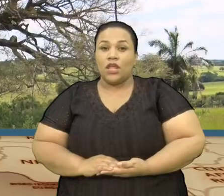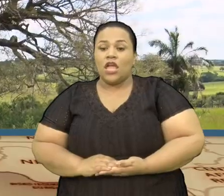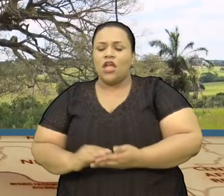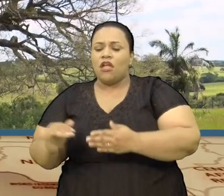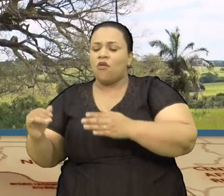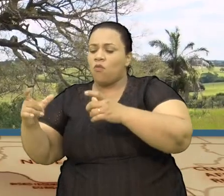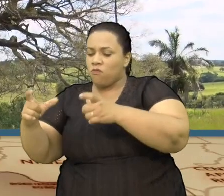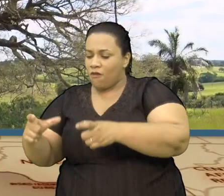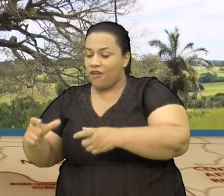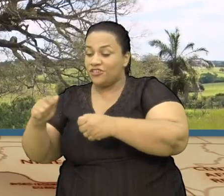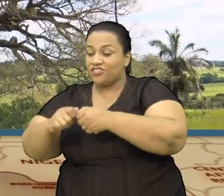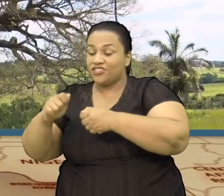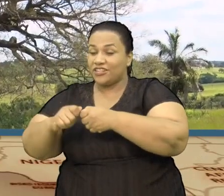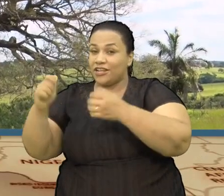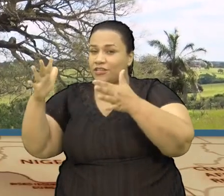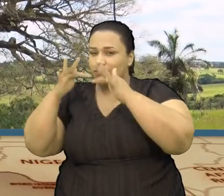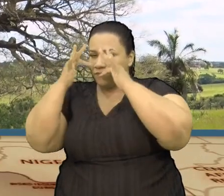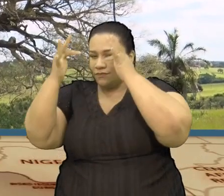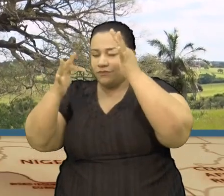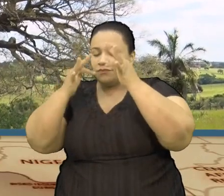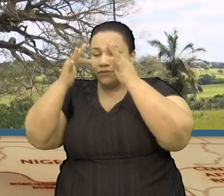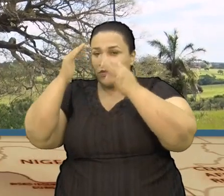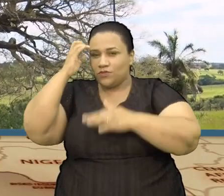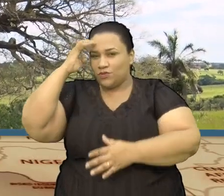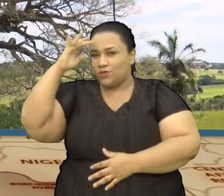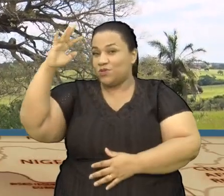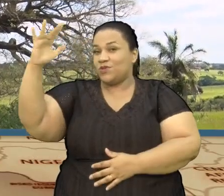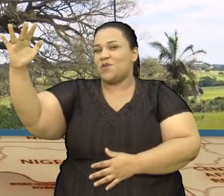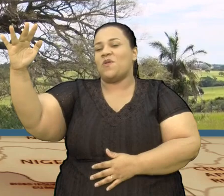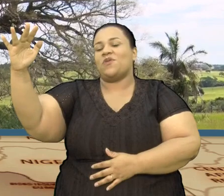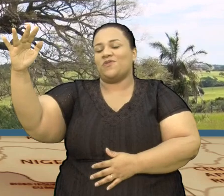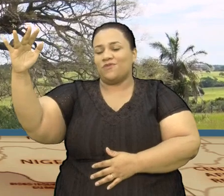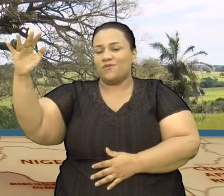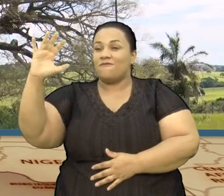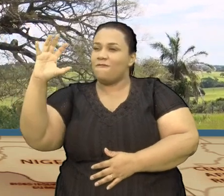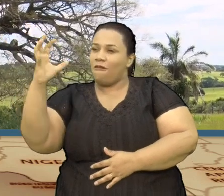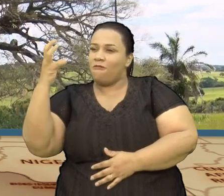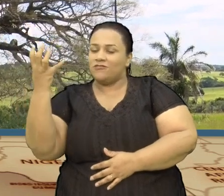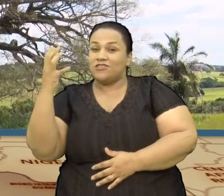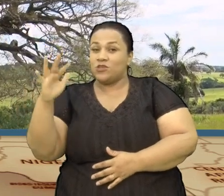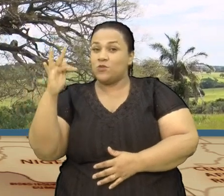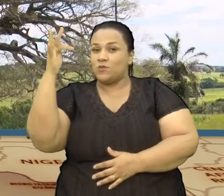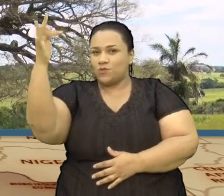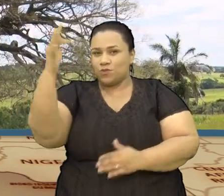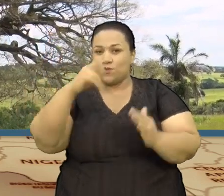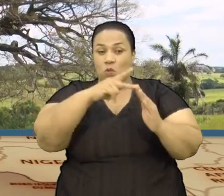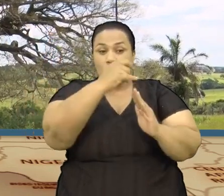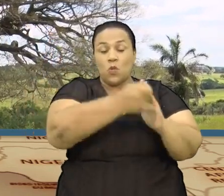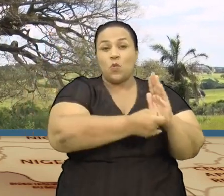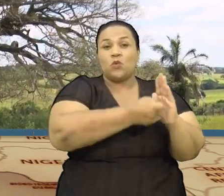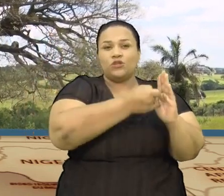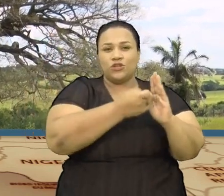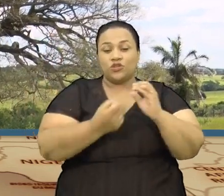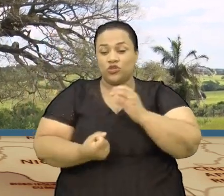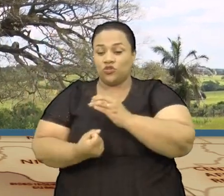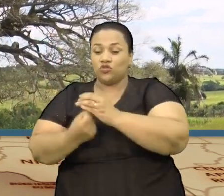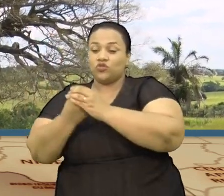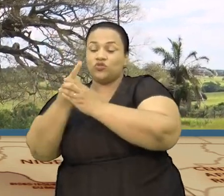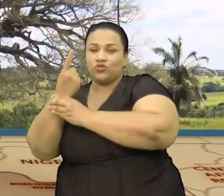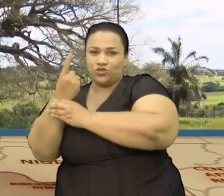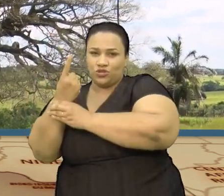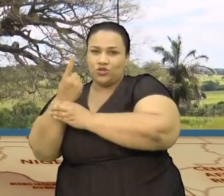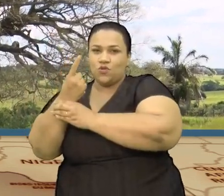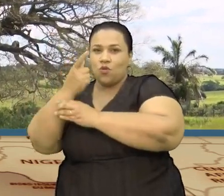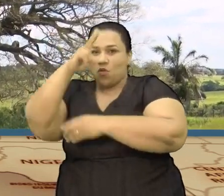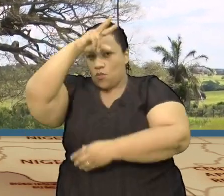Polo das flores Um sonho Que vai se tornar Realidade Projeto este Que nasceu No